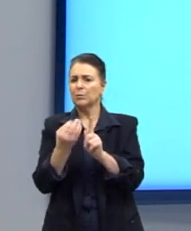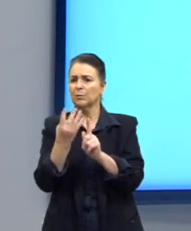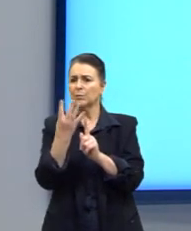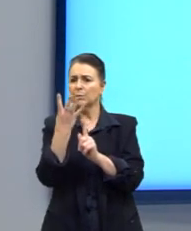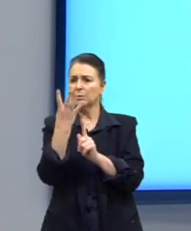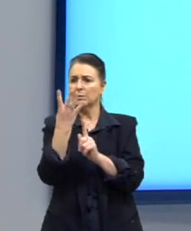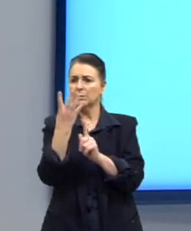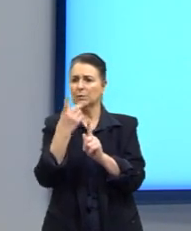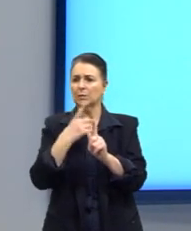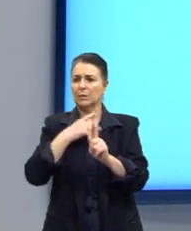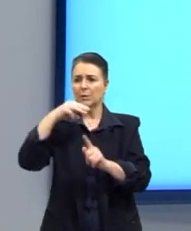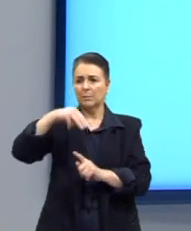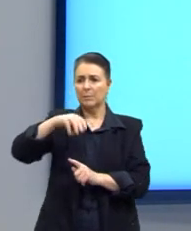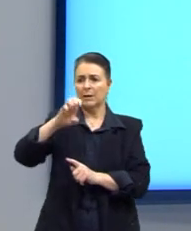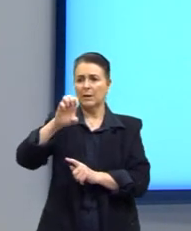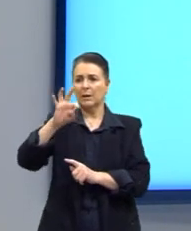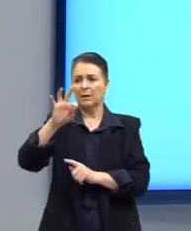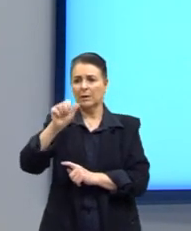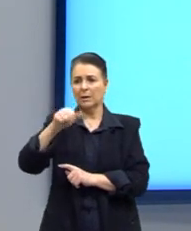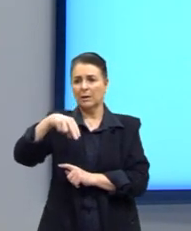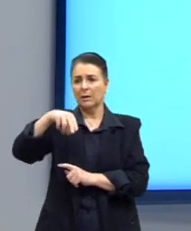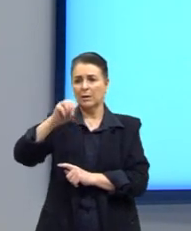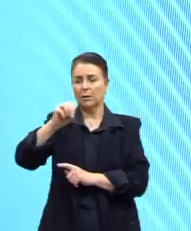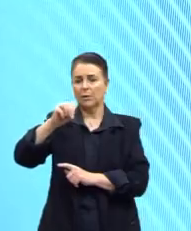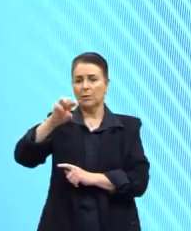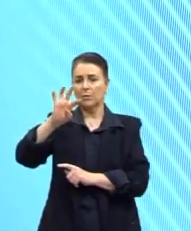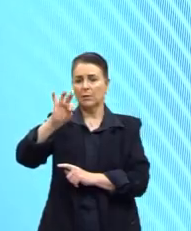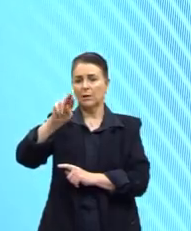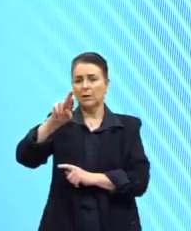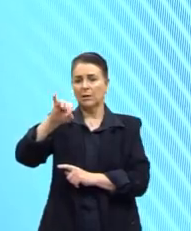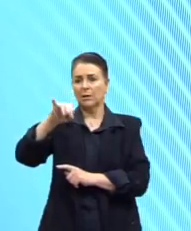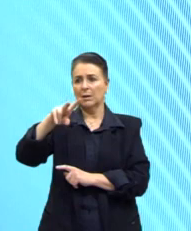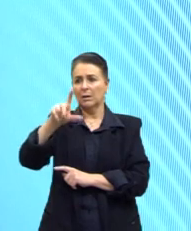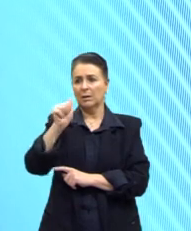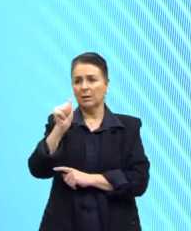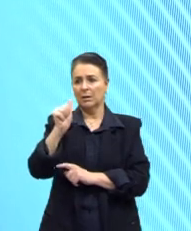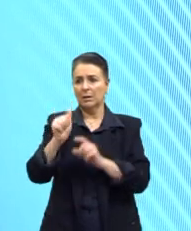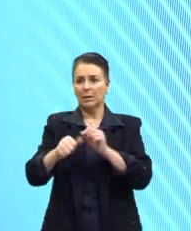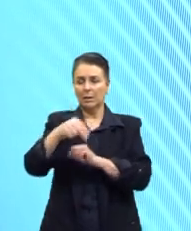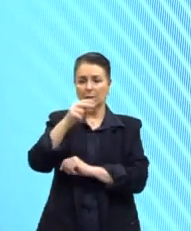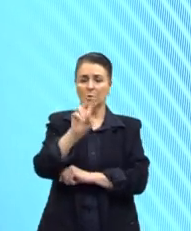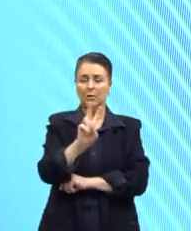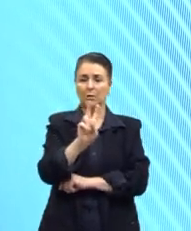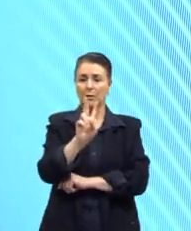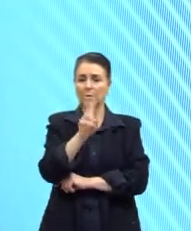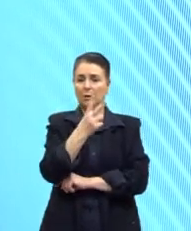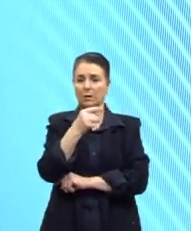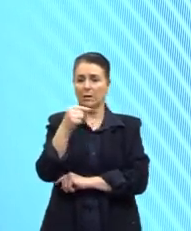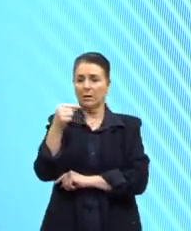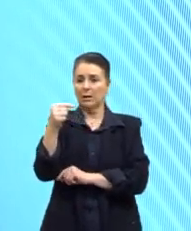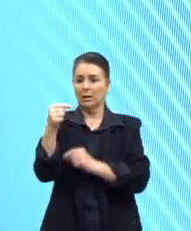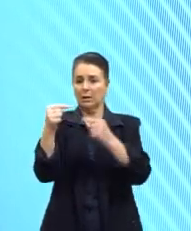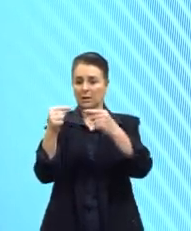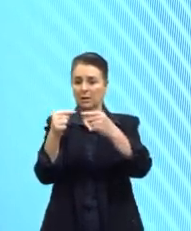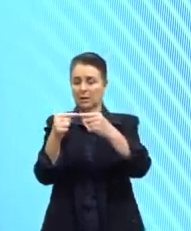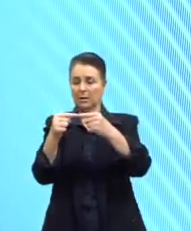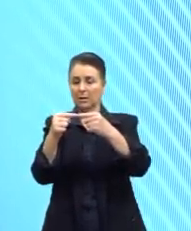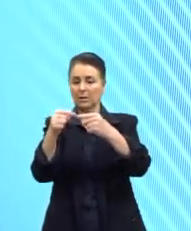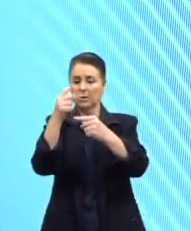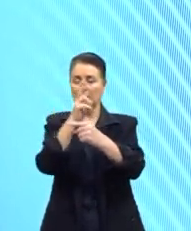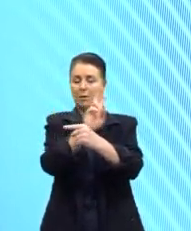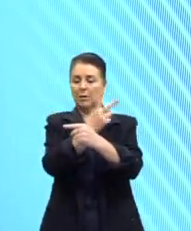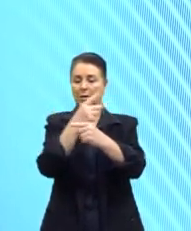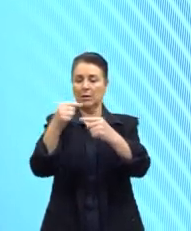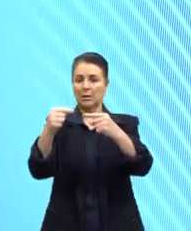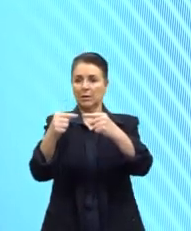metanonitrila, tá? Que é quando eu tenho hidrogênio, né? É a menor nitrila. Mas, quando eu substituo esse